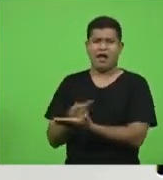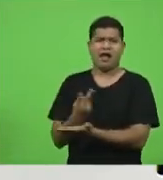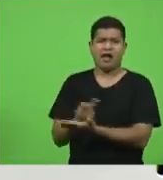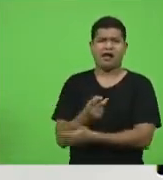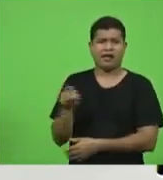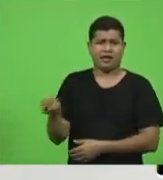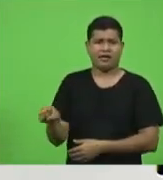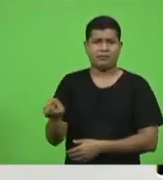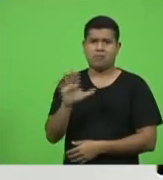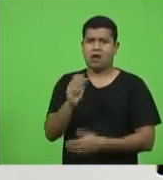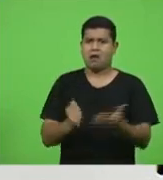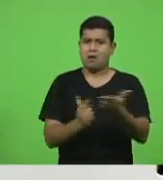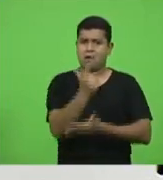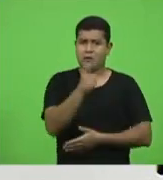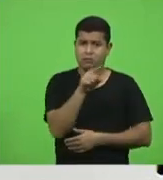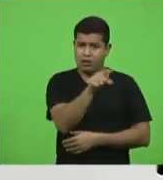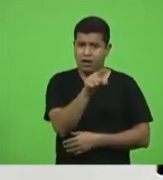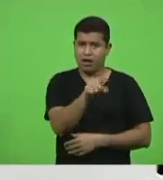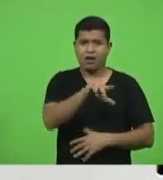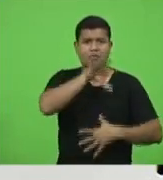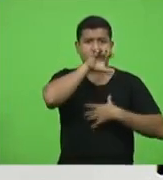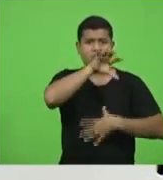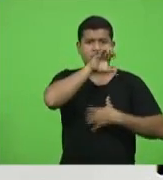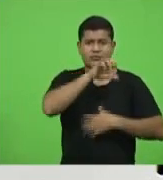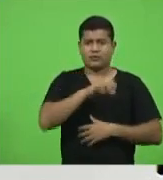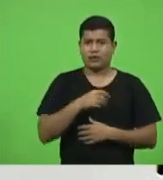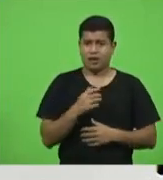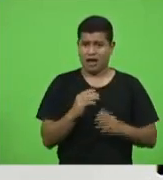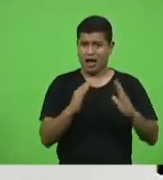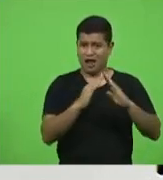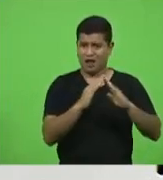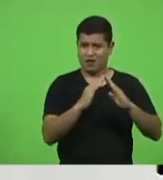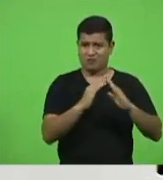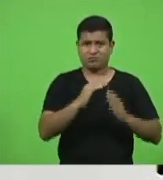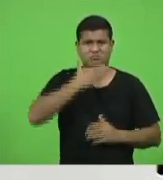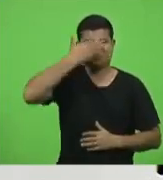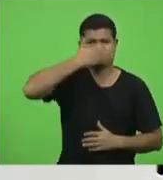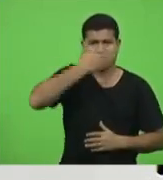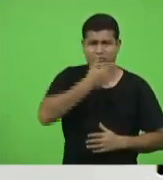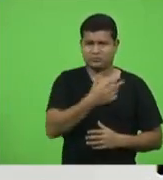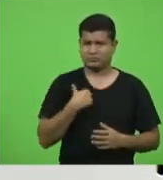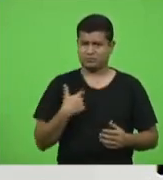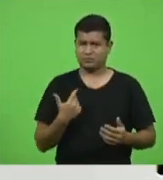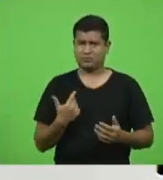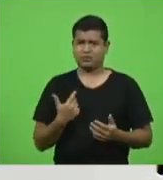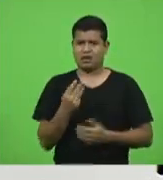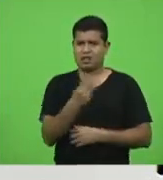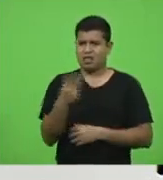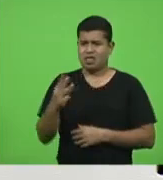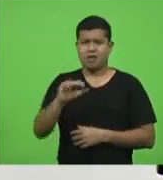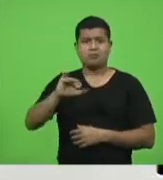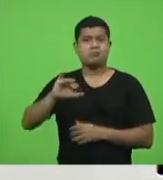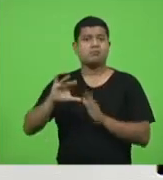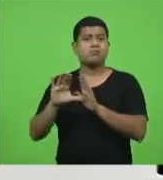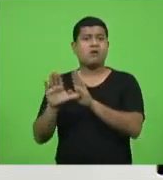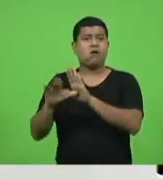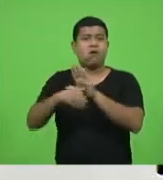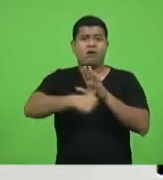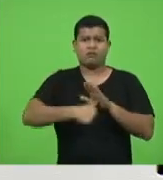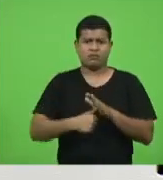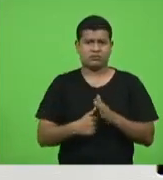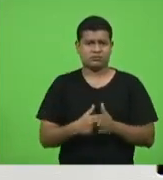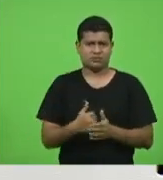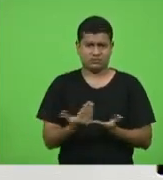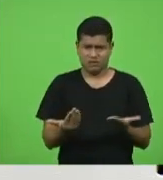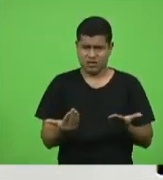de putaria não de casa de putaria não arranha roubar 33 milhões do caixa não arranha vai criar vergonha na